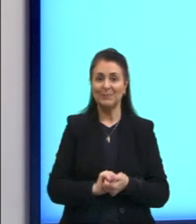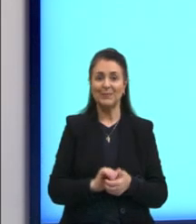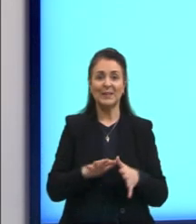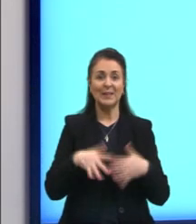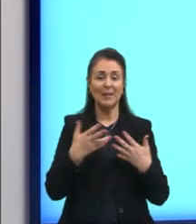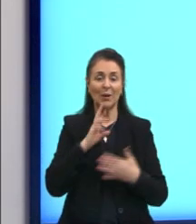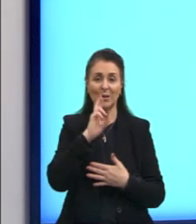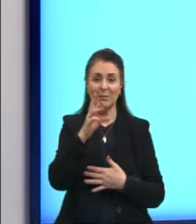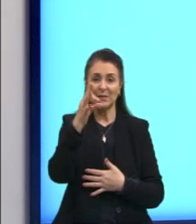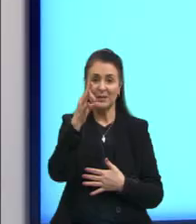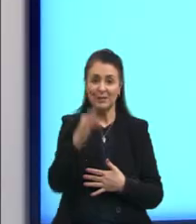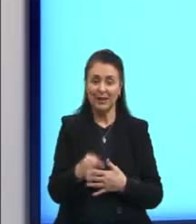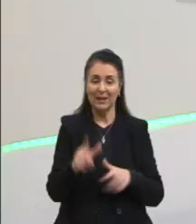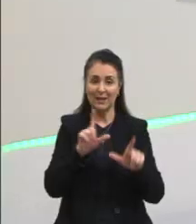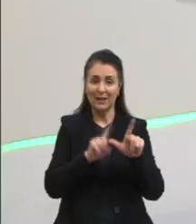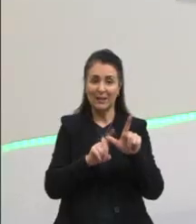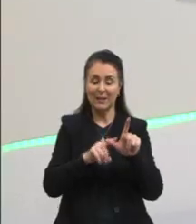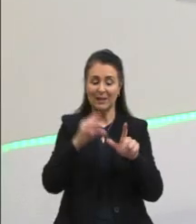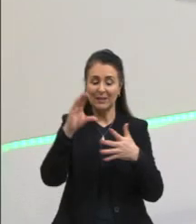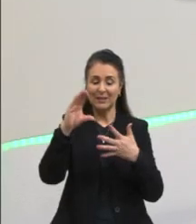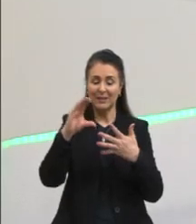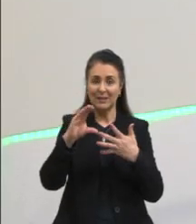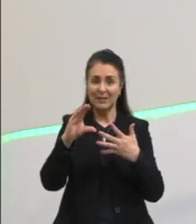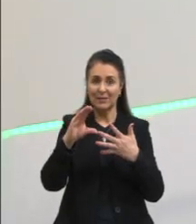Então, a resposta certa é a letra C.